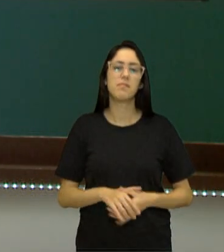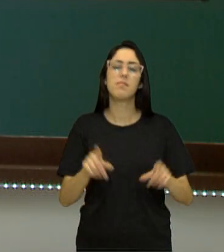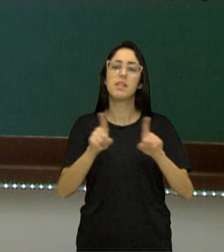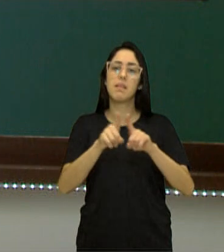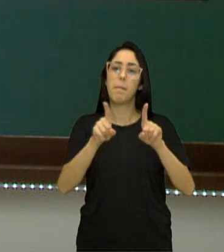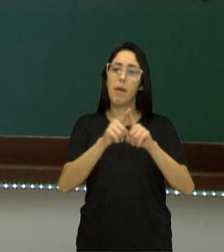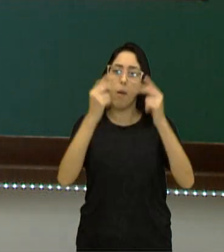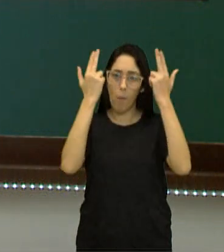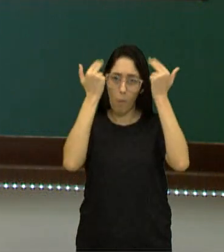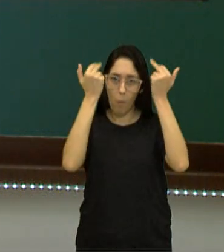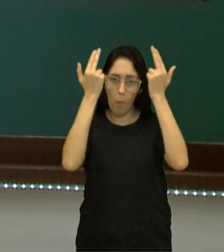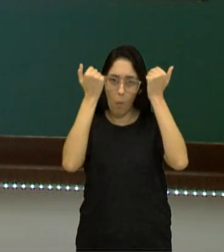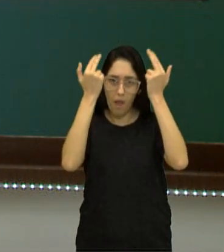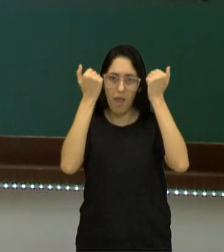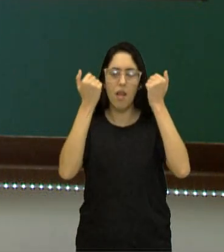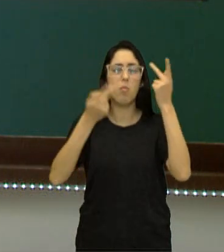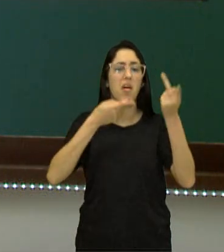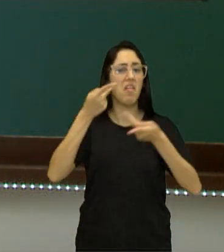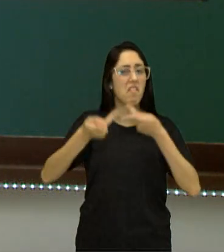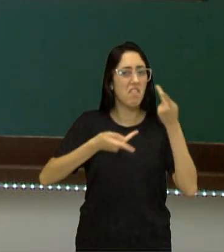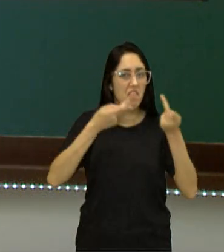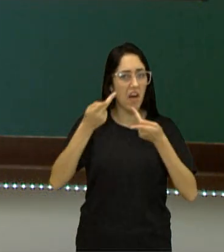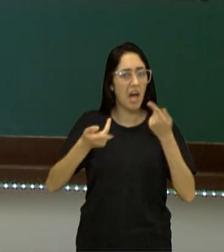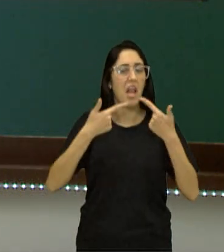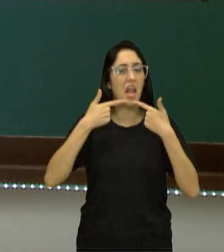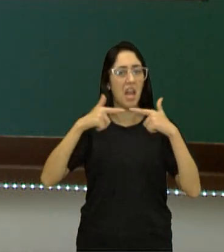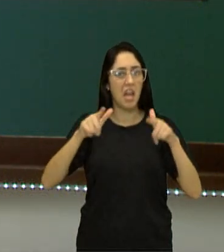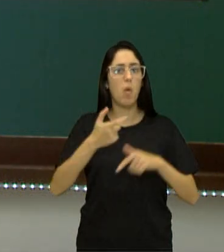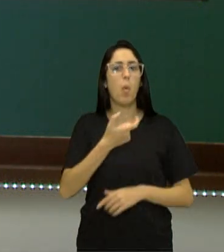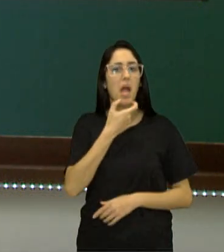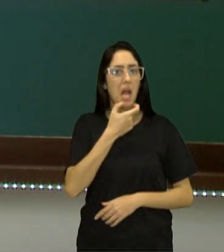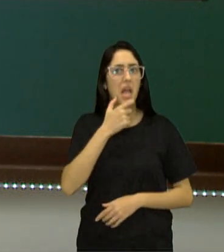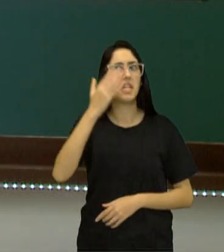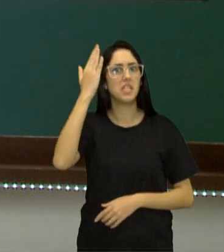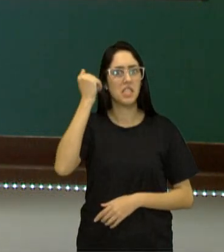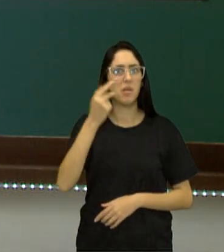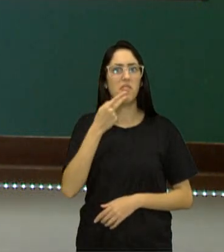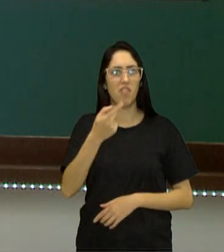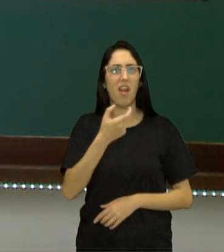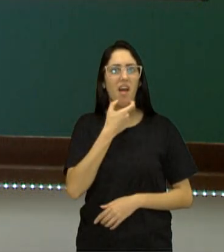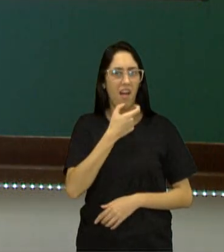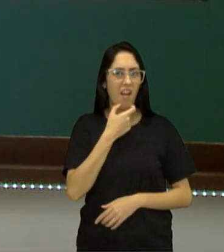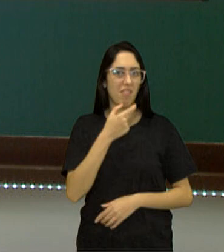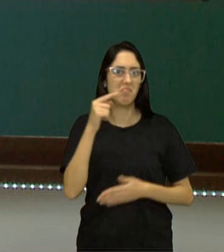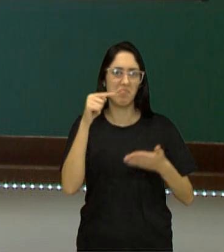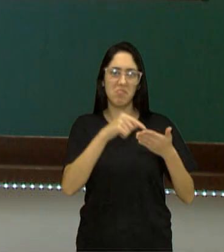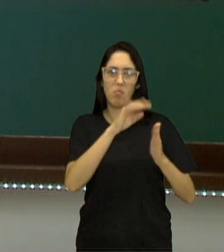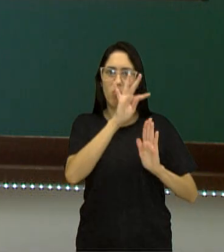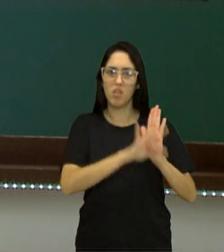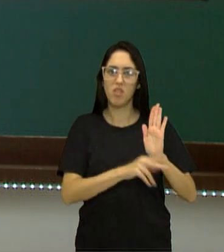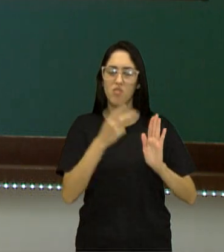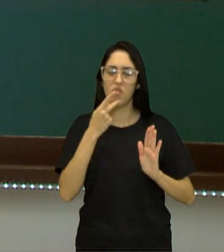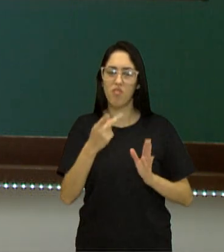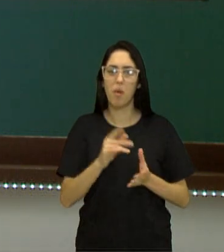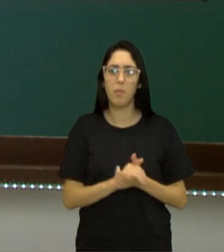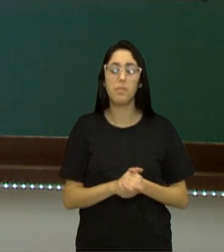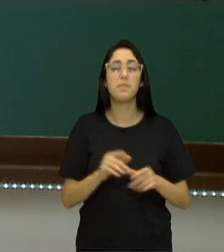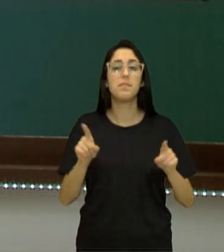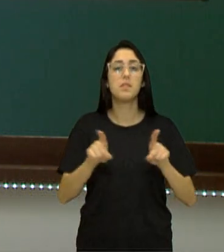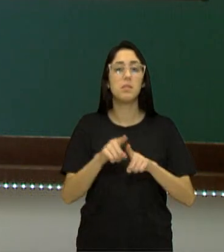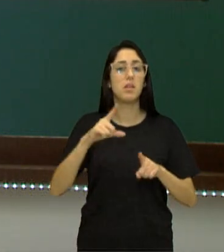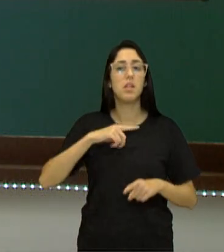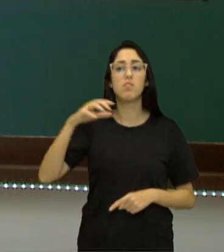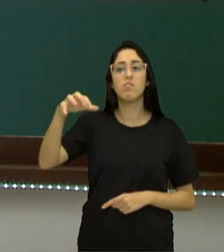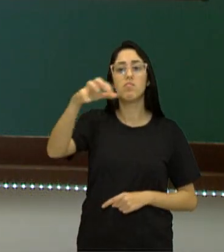o coelho que fala a língua inglesa, domina a língua inglesa segundo o texto. E nós temos os pontos